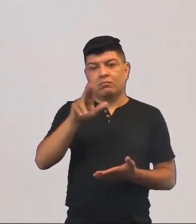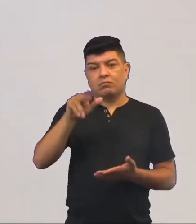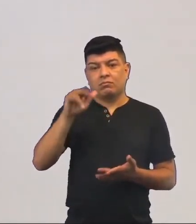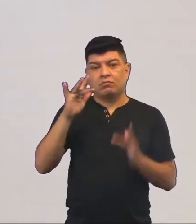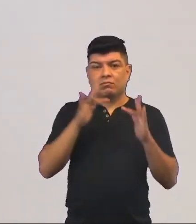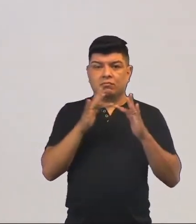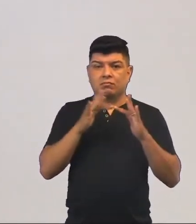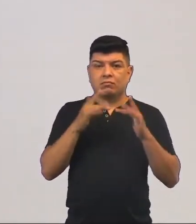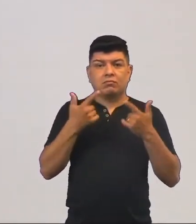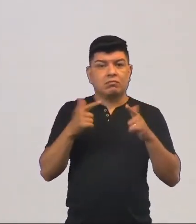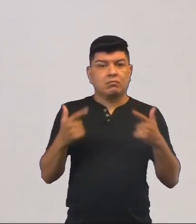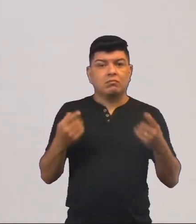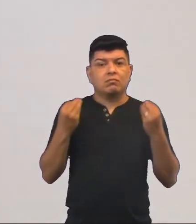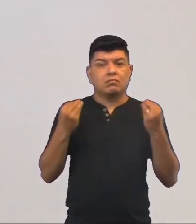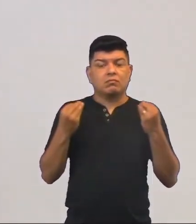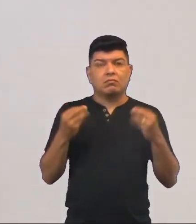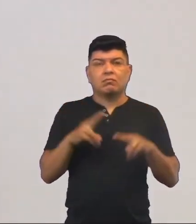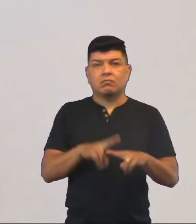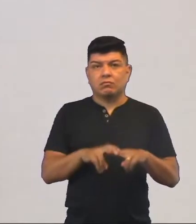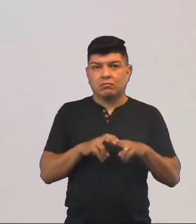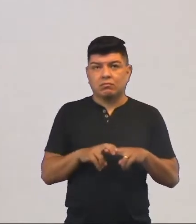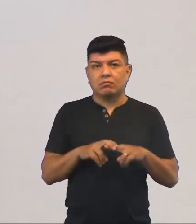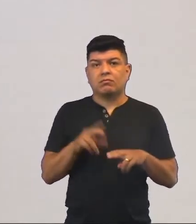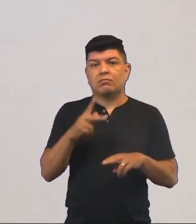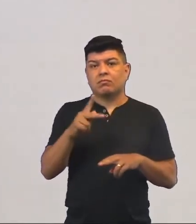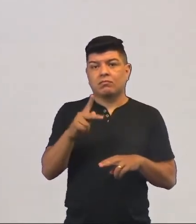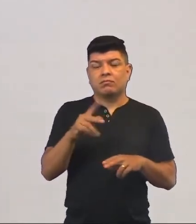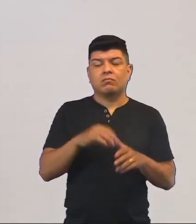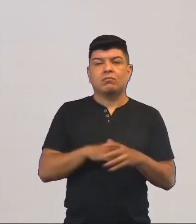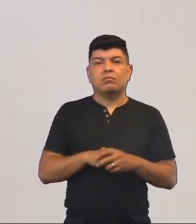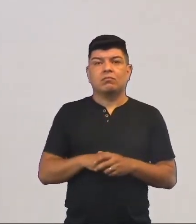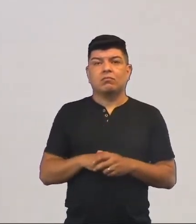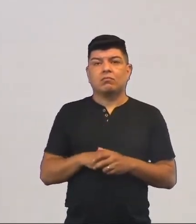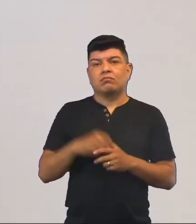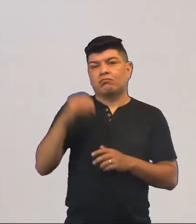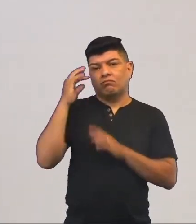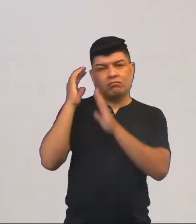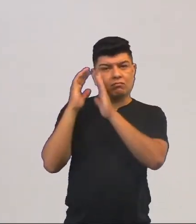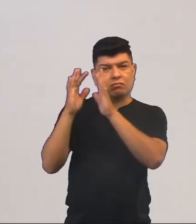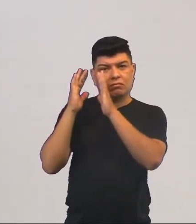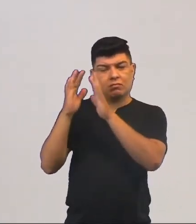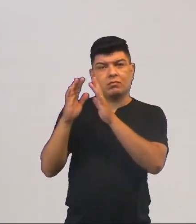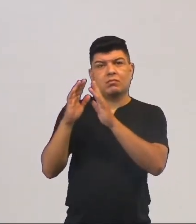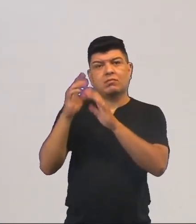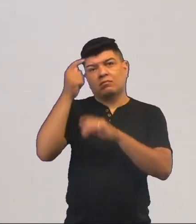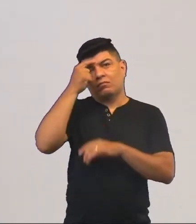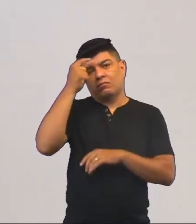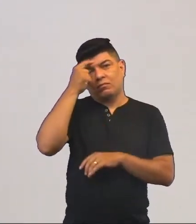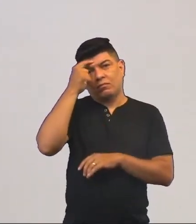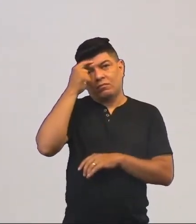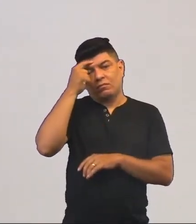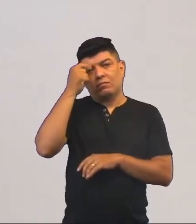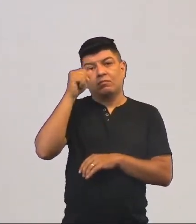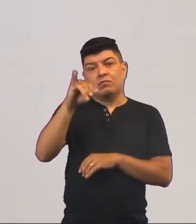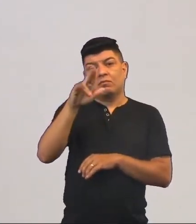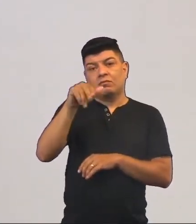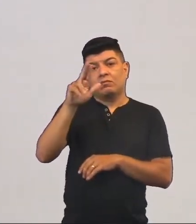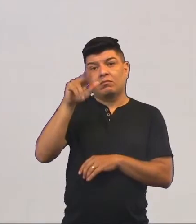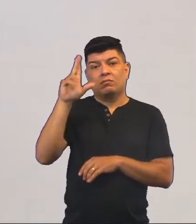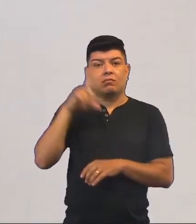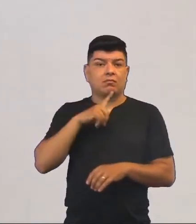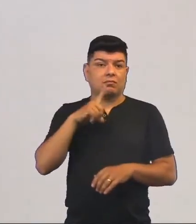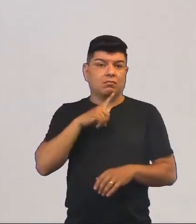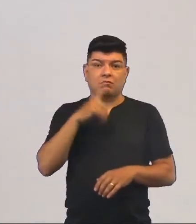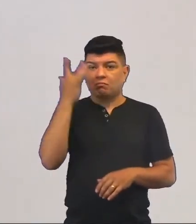nunca teve contato com ela. Então, como é que o seu cérebro vai pensar, né? Se você nunca teve,